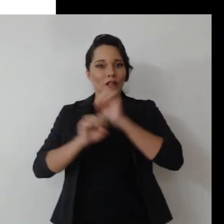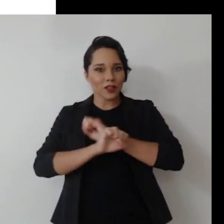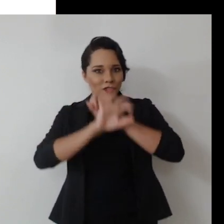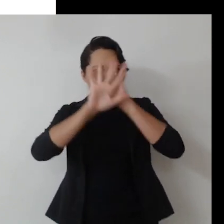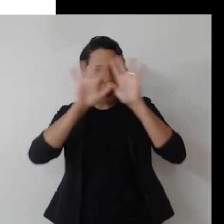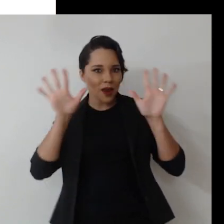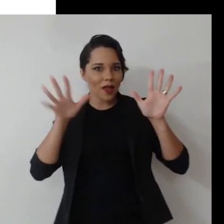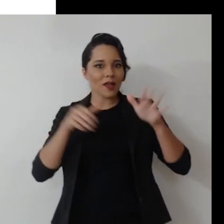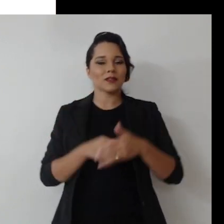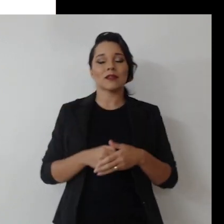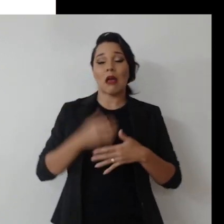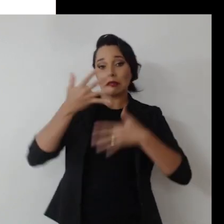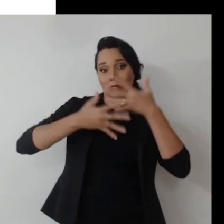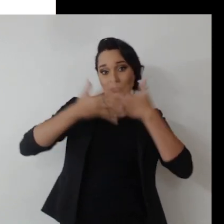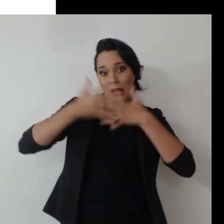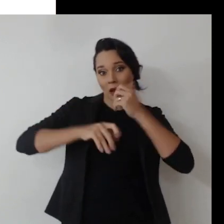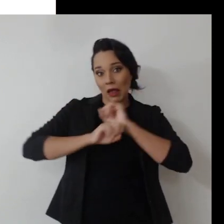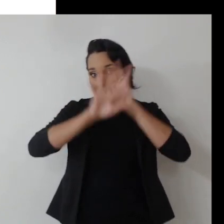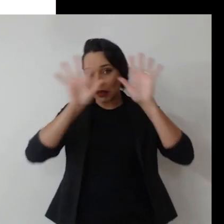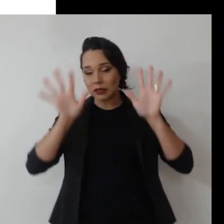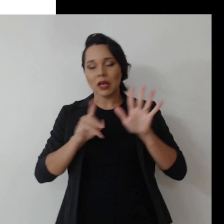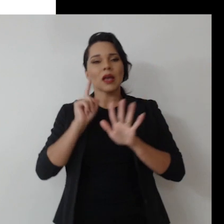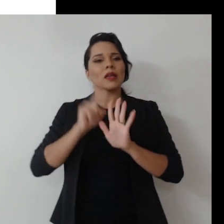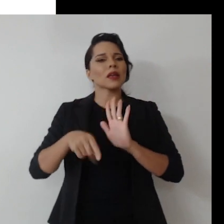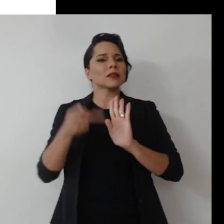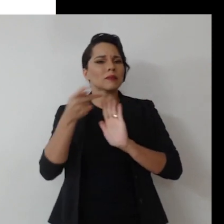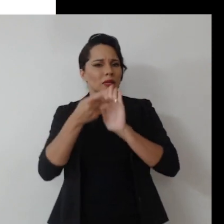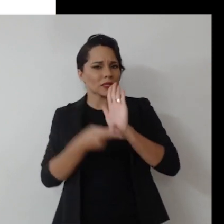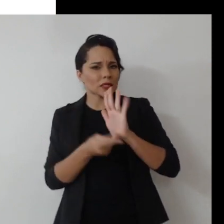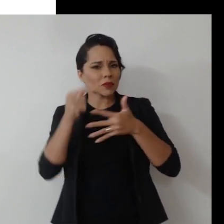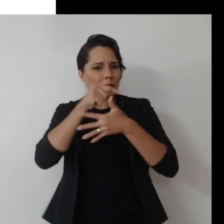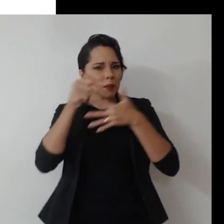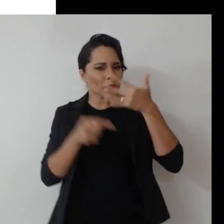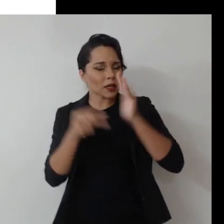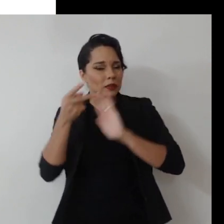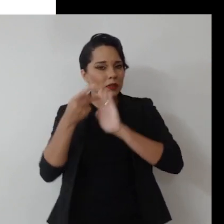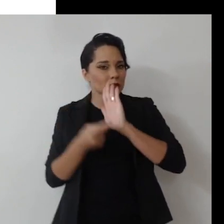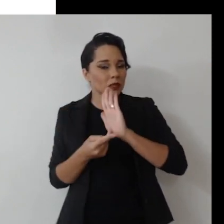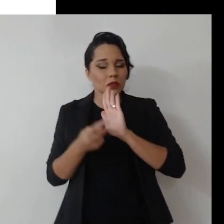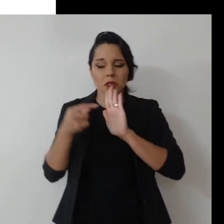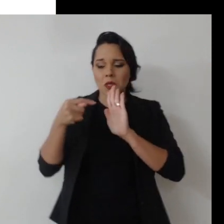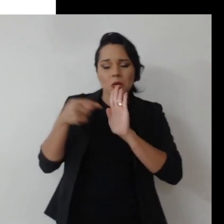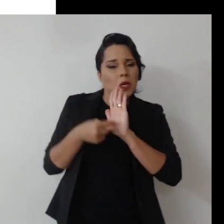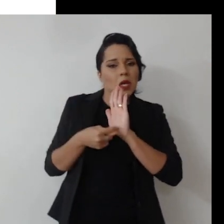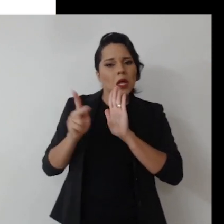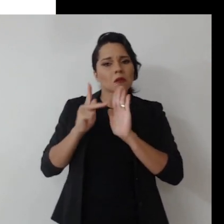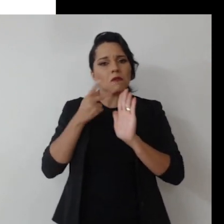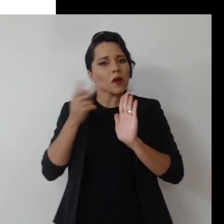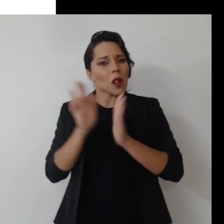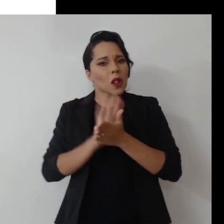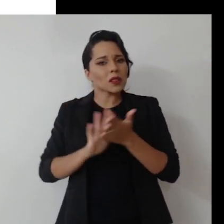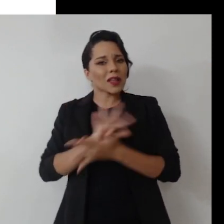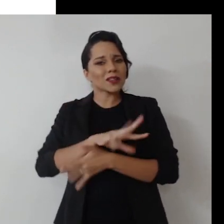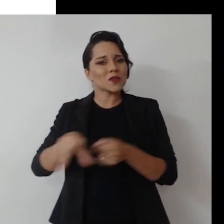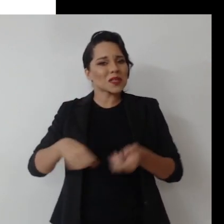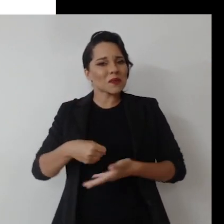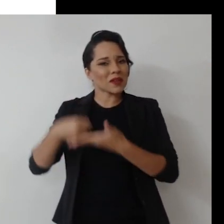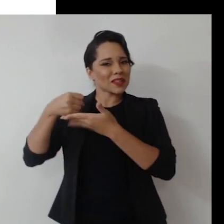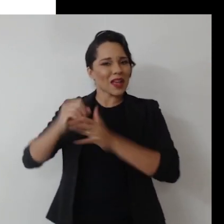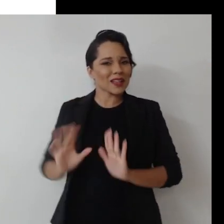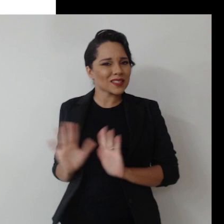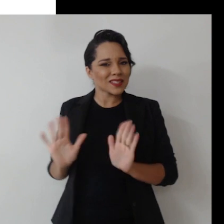transparência. E esses princípios da governança, vocês percebem que eles, em nenhum momento, foi falado até agora de